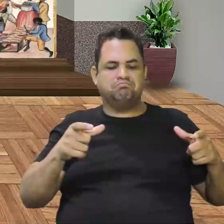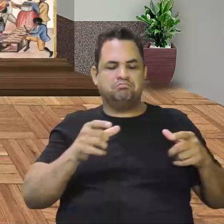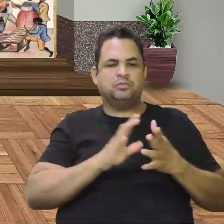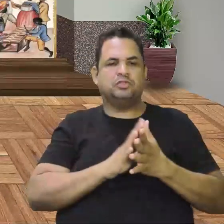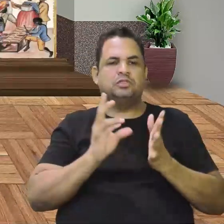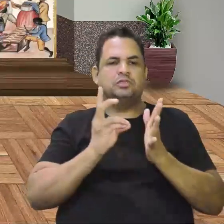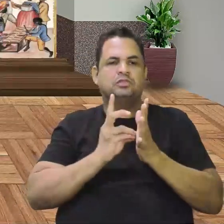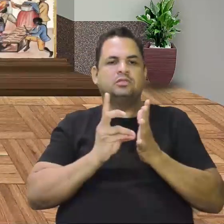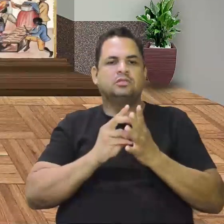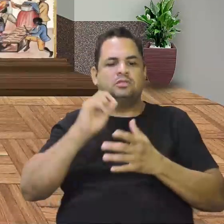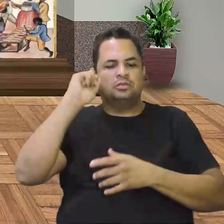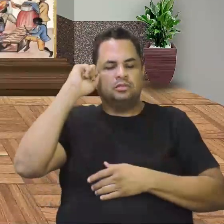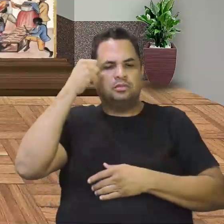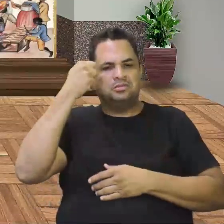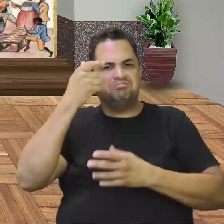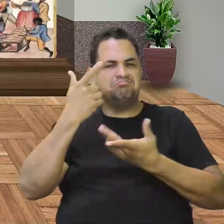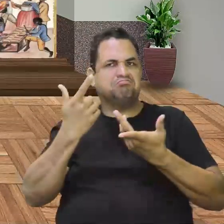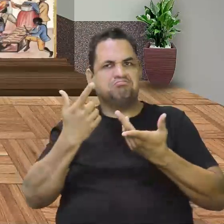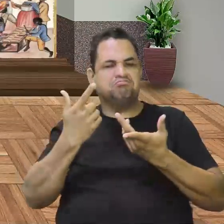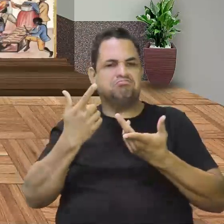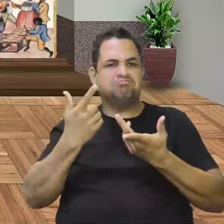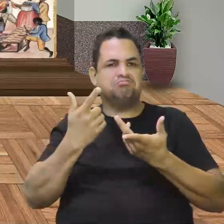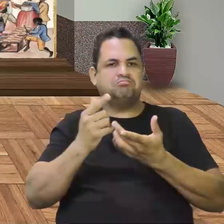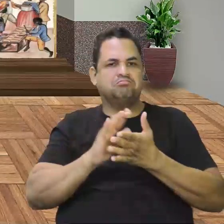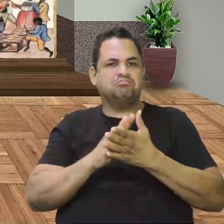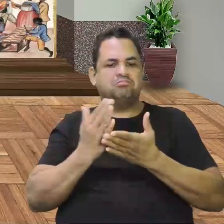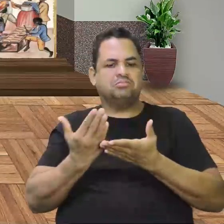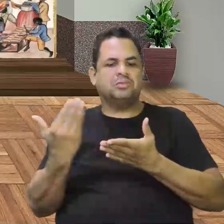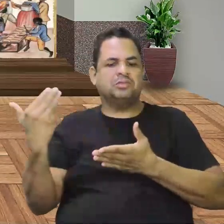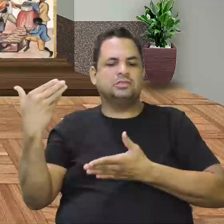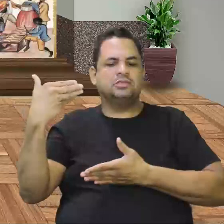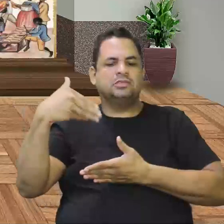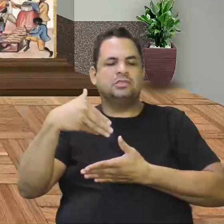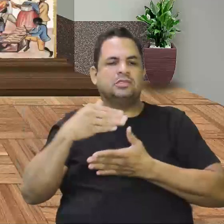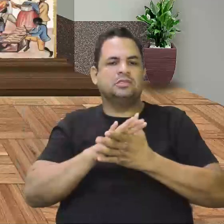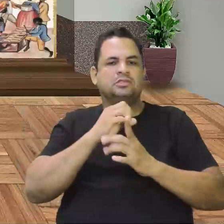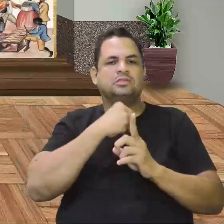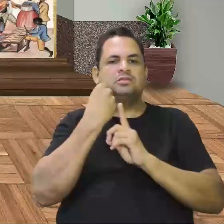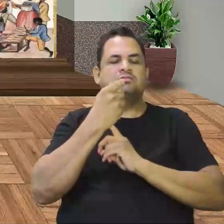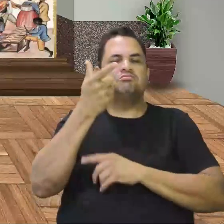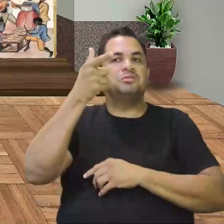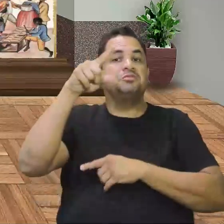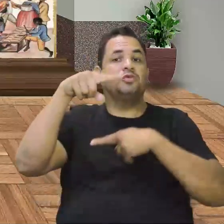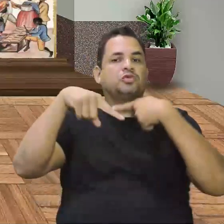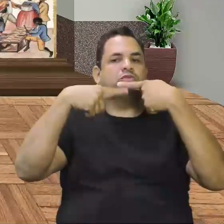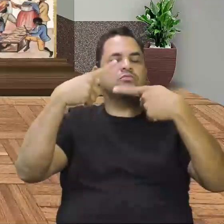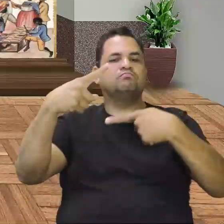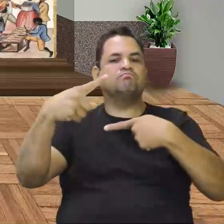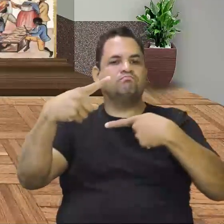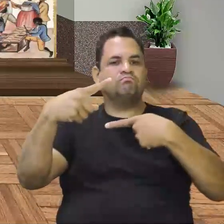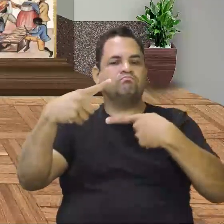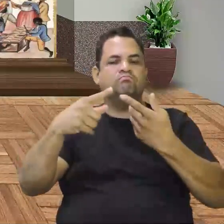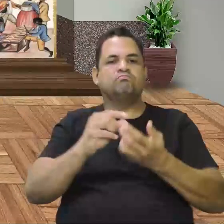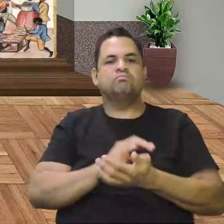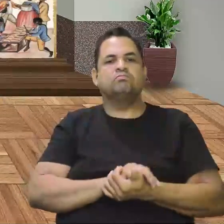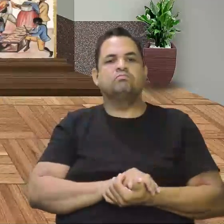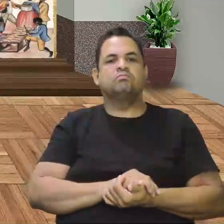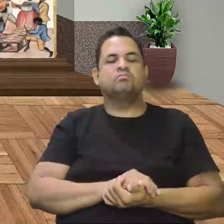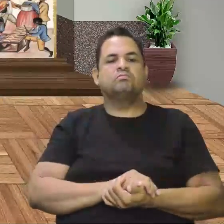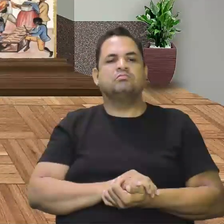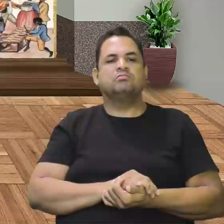O negro vai ser... Ele vai entrar na sociedade em um outro momento. Mas o indígena